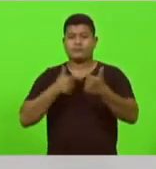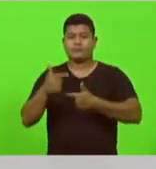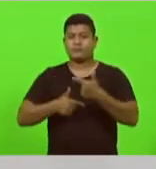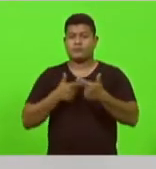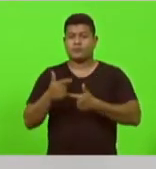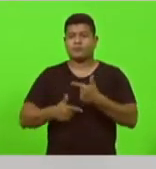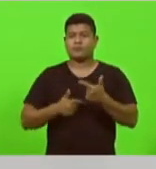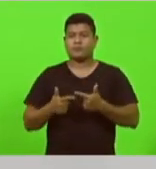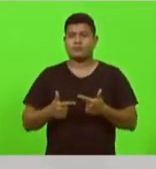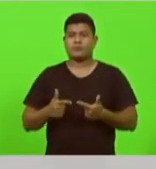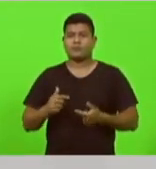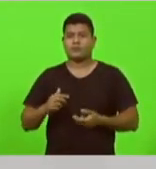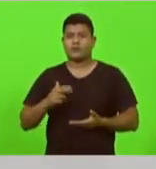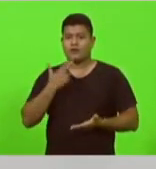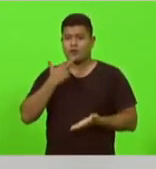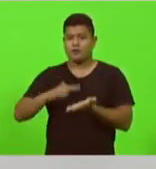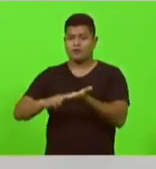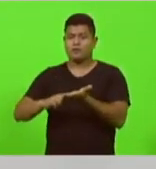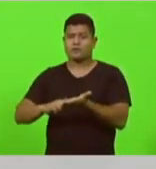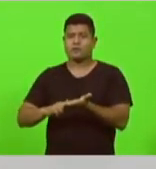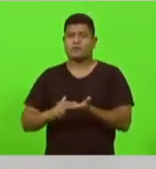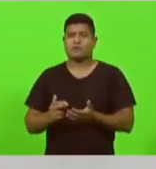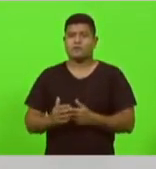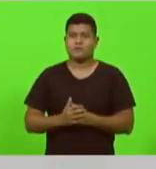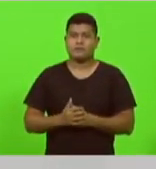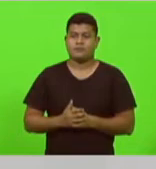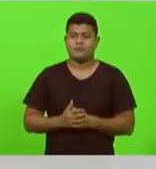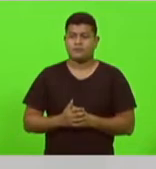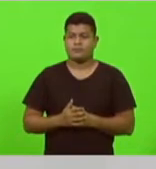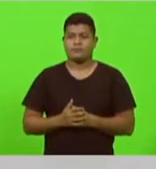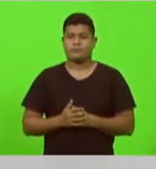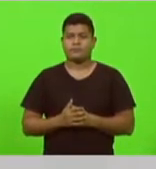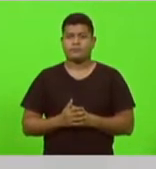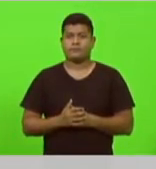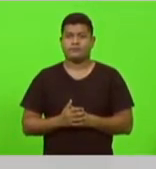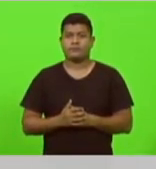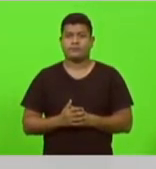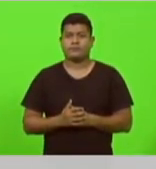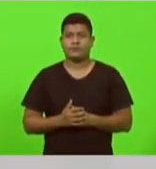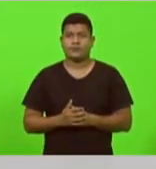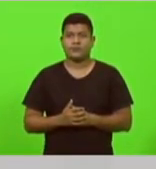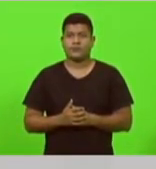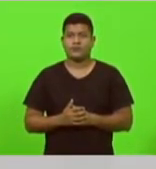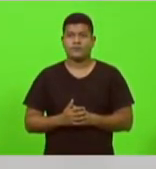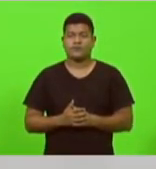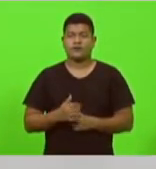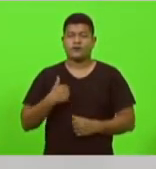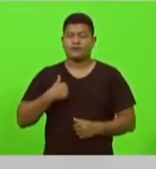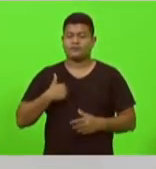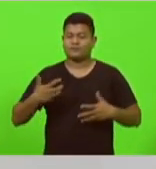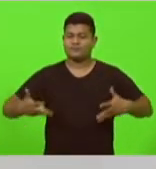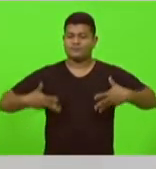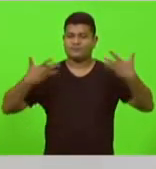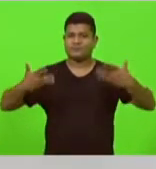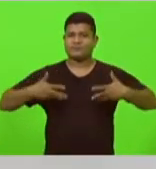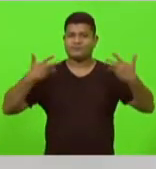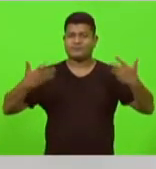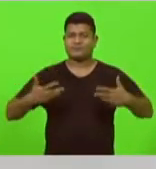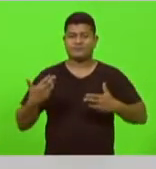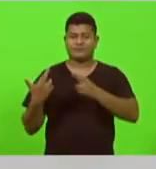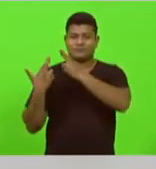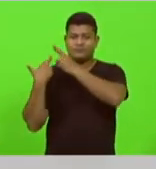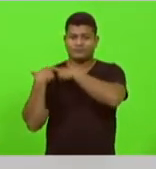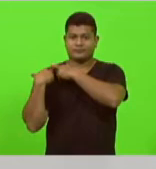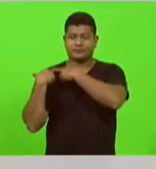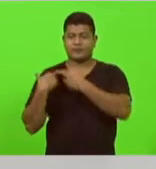sempre senadora, e o Décio Lima, presidente do meu partido do Estado de Santa Catarina. É com muita alegria e responsabilidade que assumo